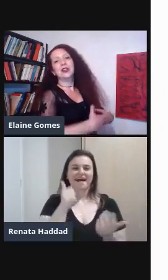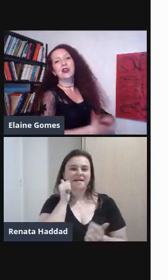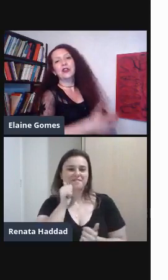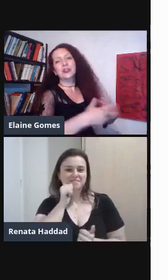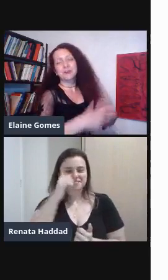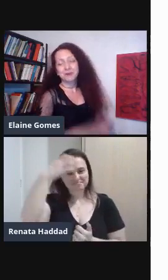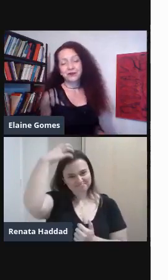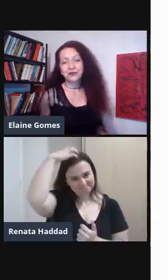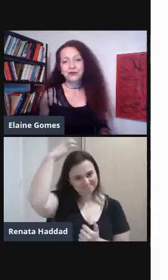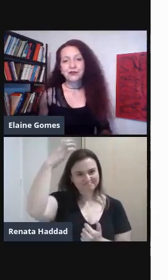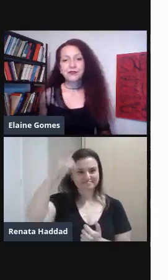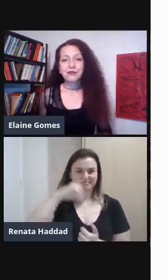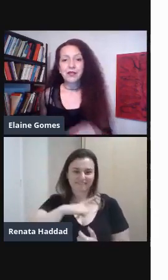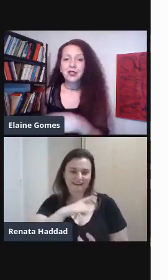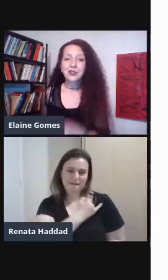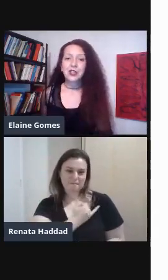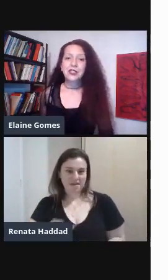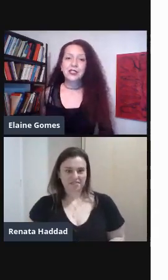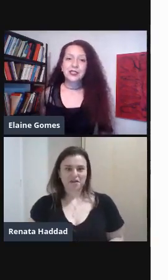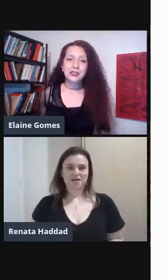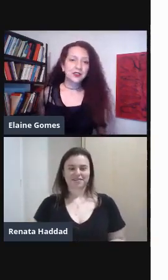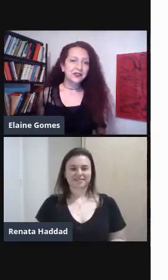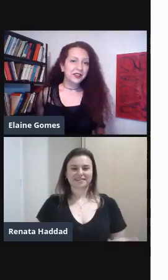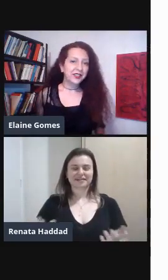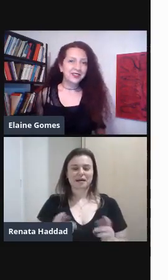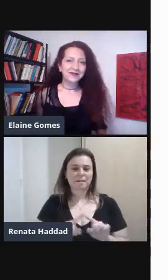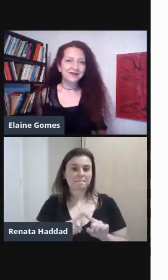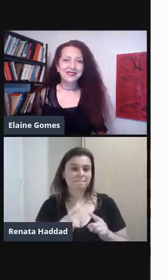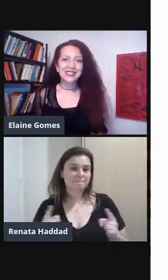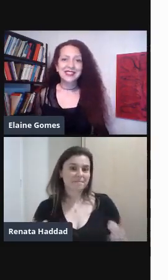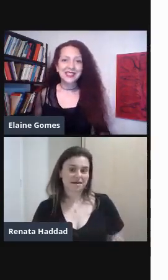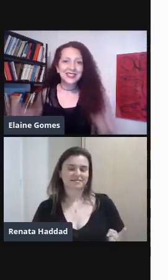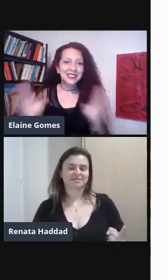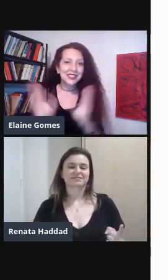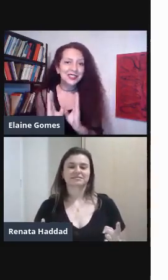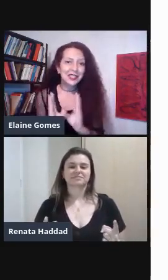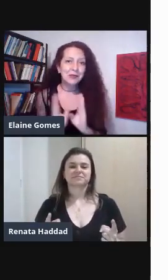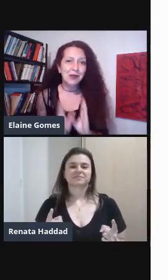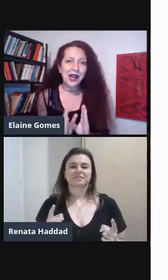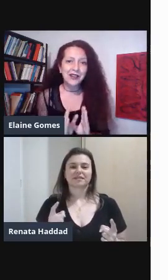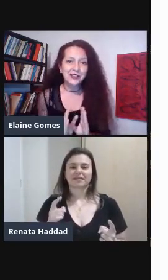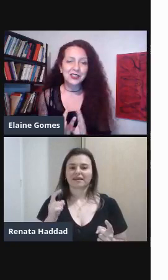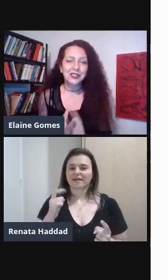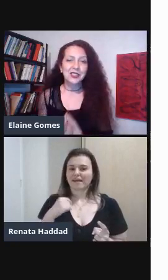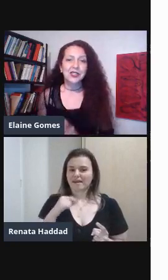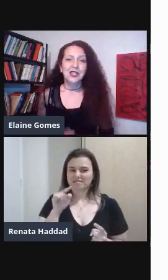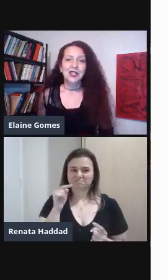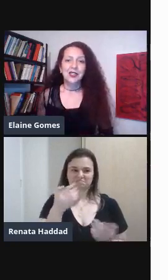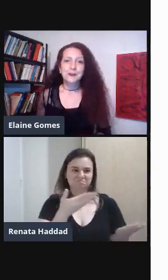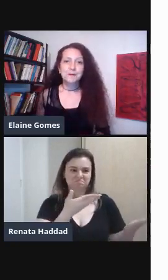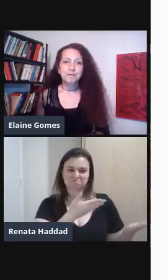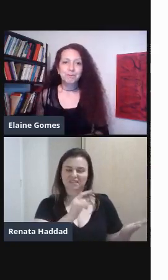do imperador Só que a Anitta não vem Trazendo essa imagem